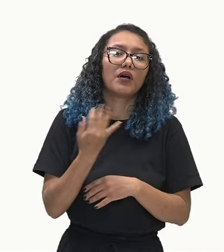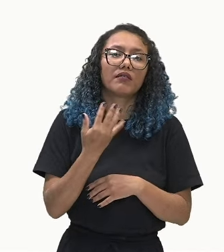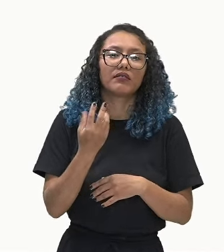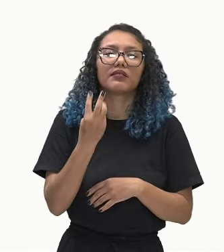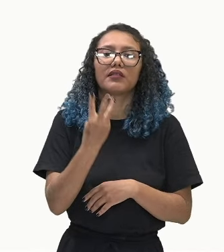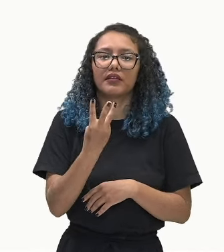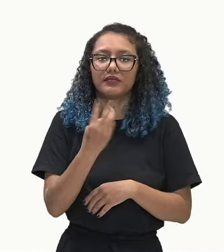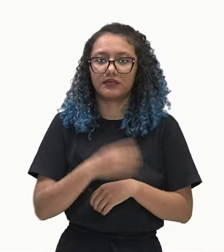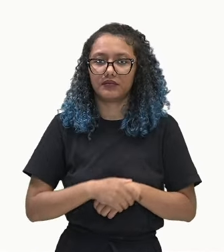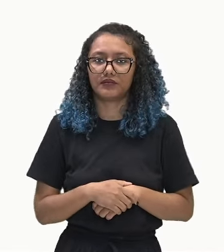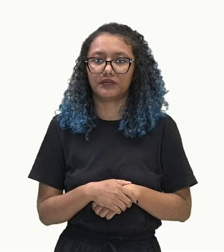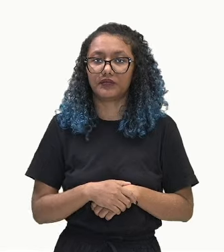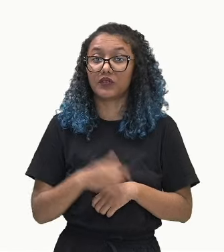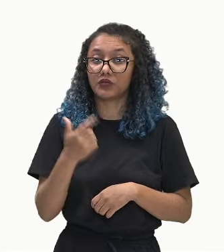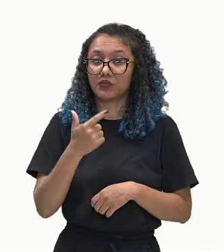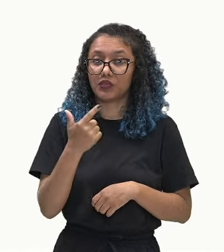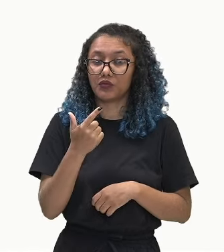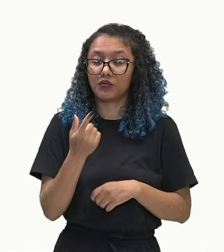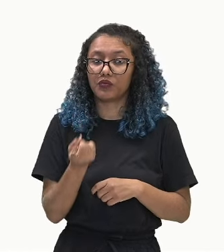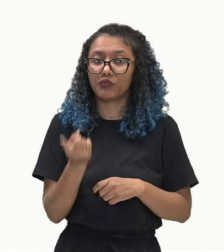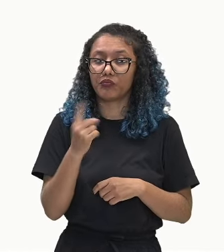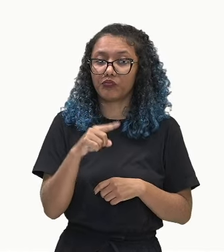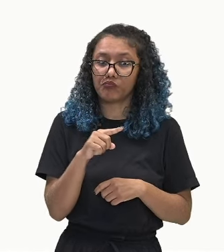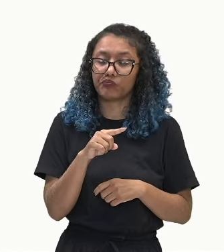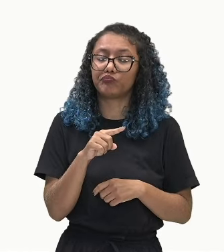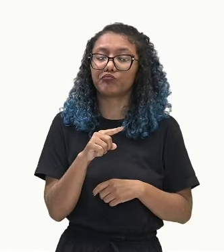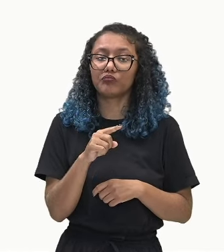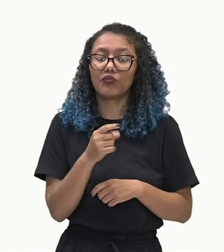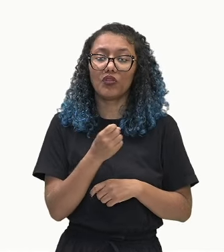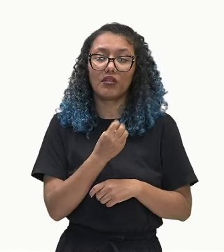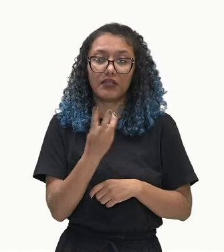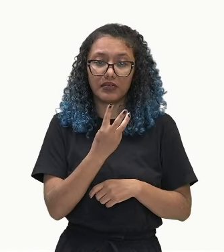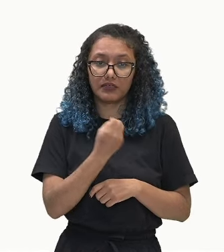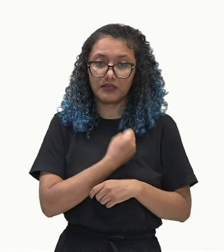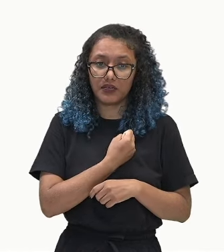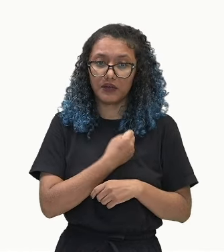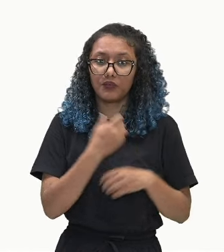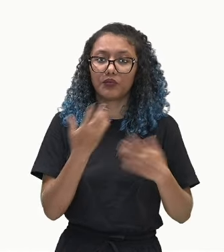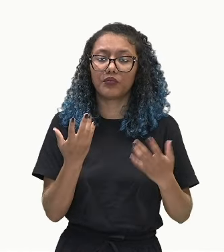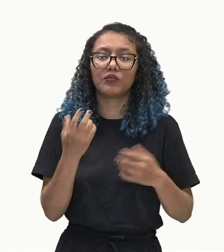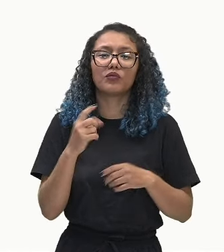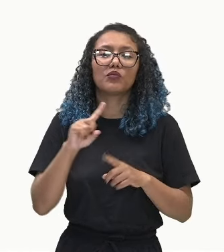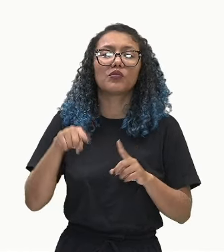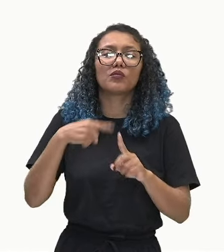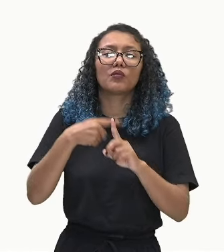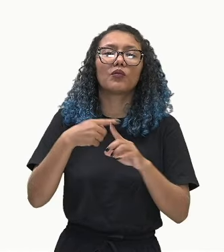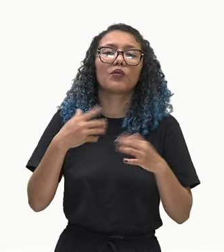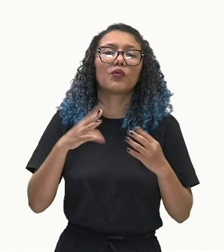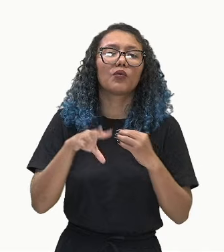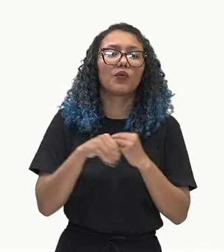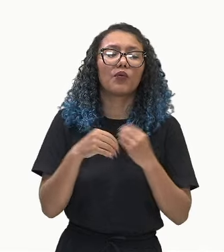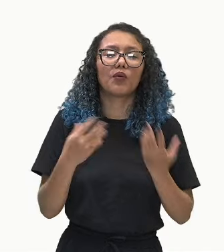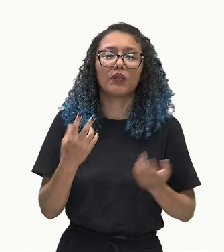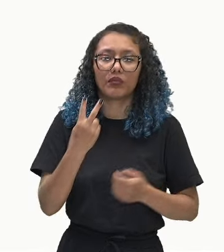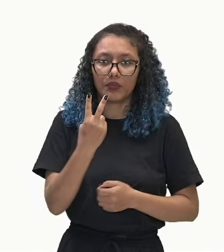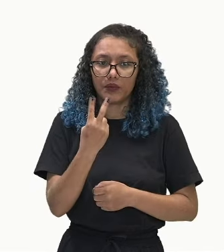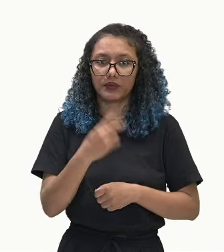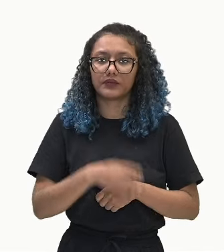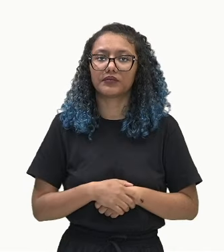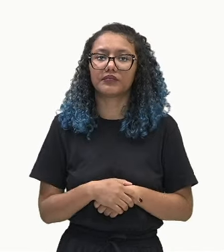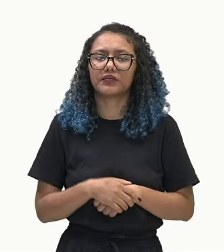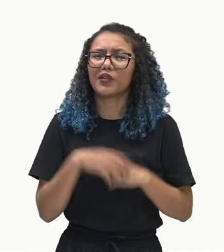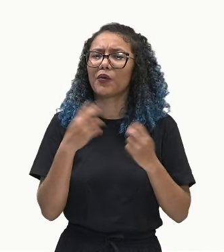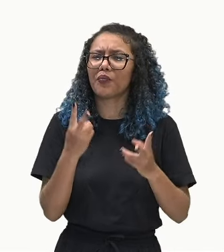termo para o terceiro termo, nós também somamos quantas unidades? Duas unidades. Então